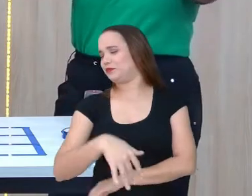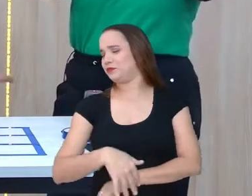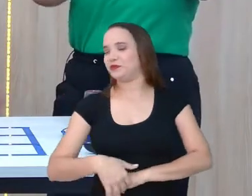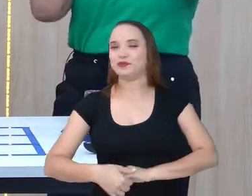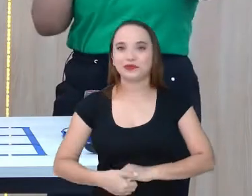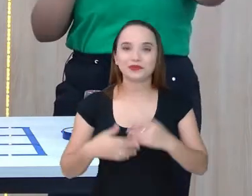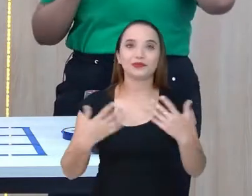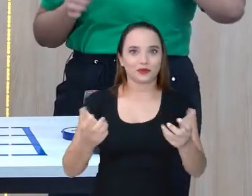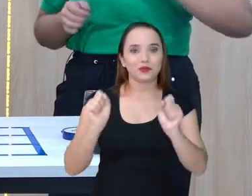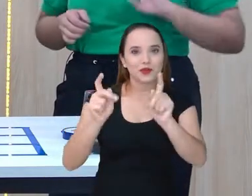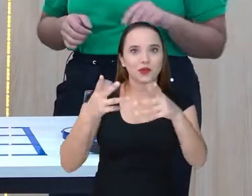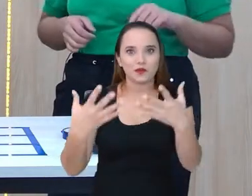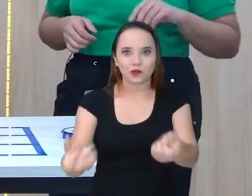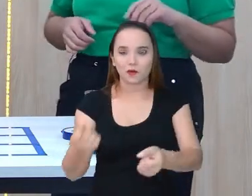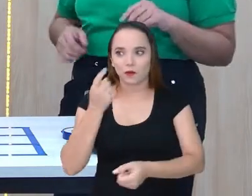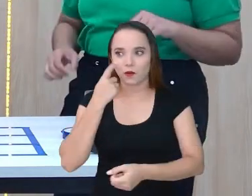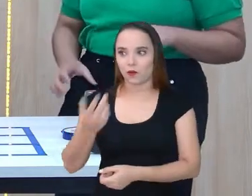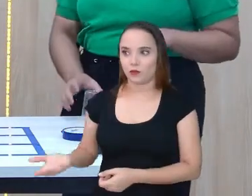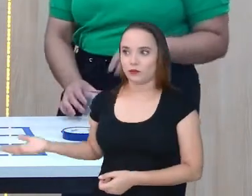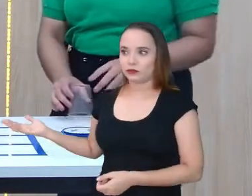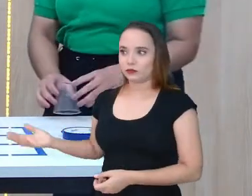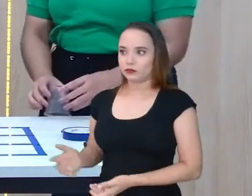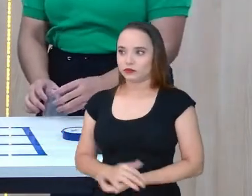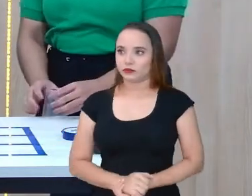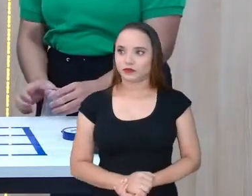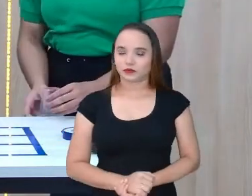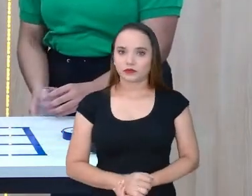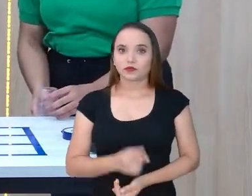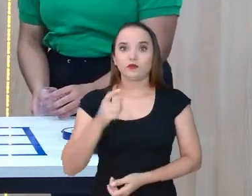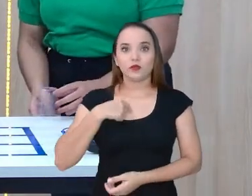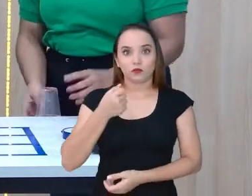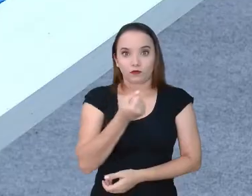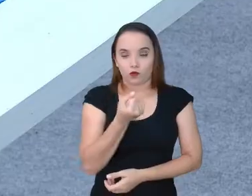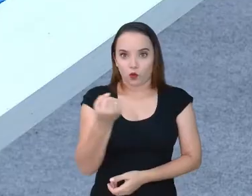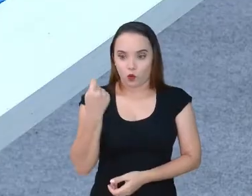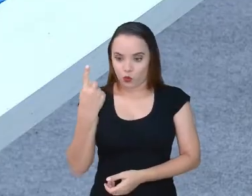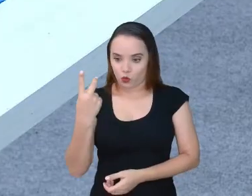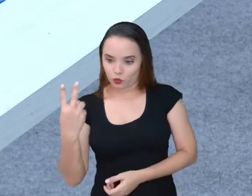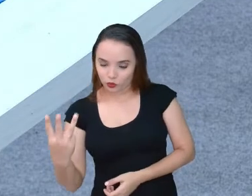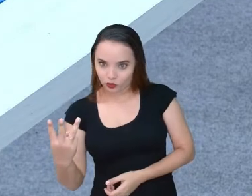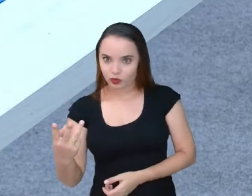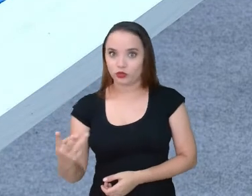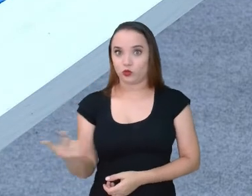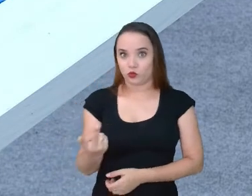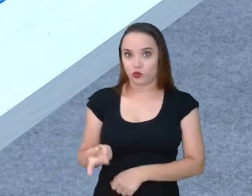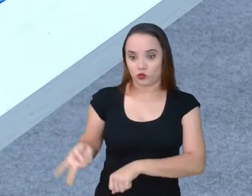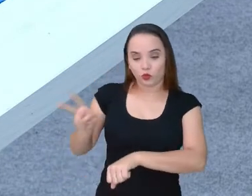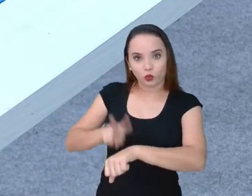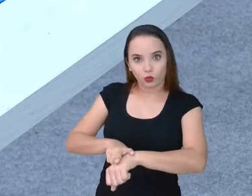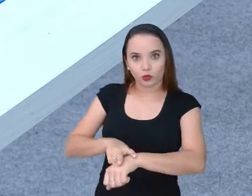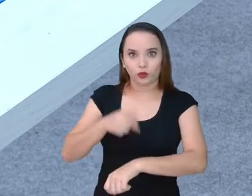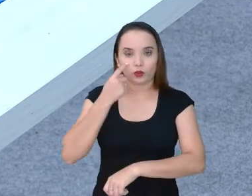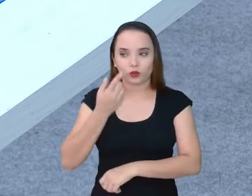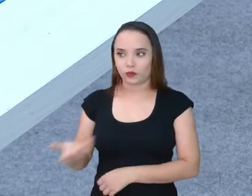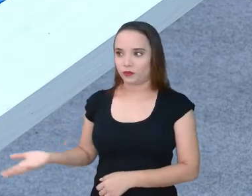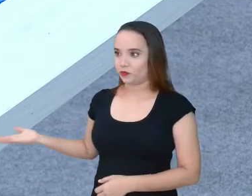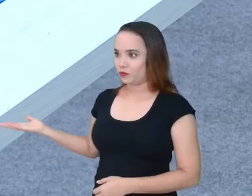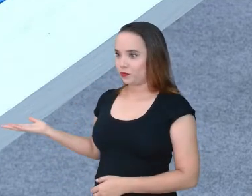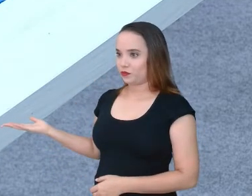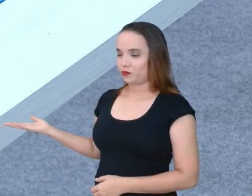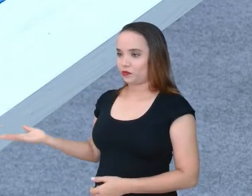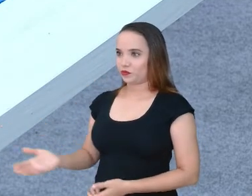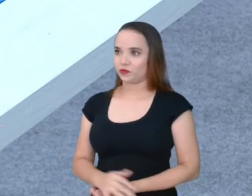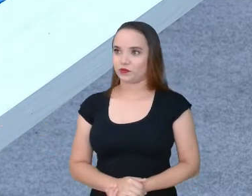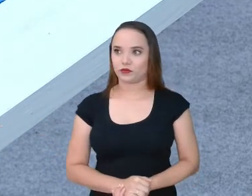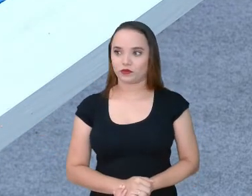Pronto, aí tu fica aí, bota o copinho aqui, eu vou dizer um, dois, três, já e a começa. Ah, é ao mesmo tempo? É, ao mesmo tempo. Tá, é assim, né? Tem que virar